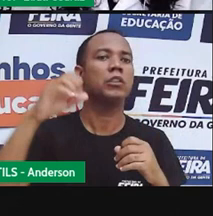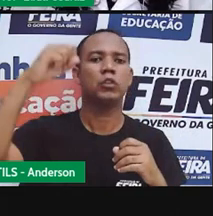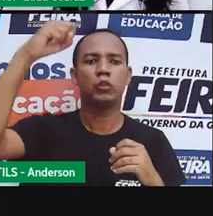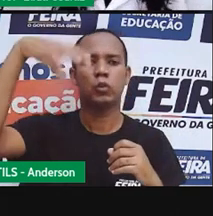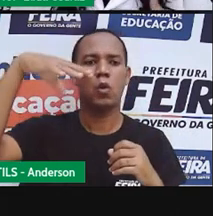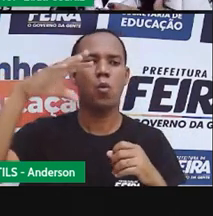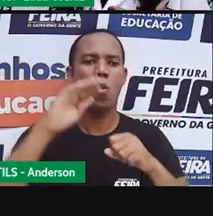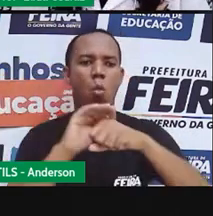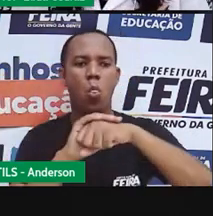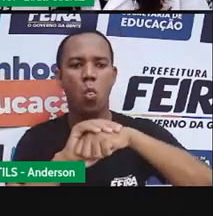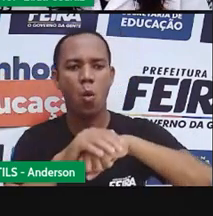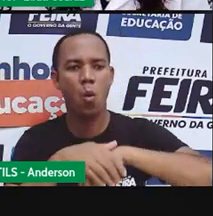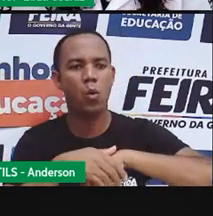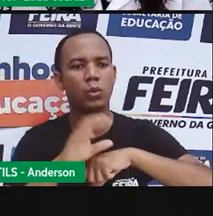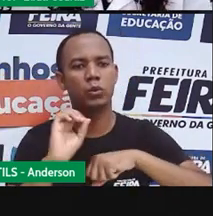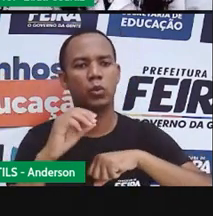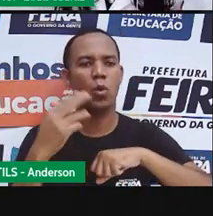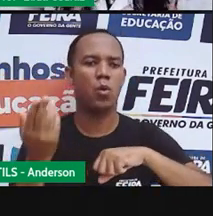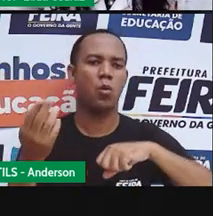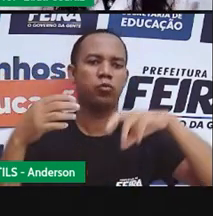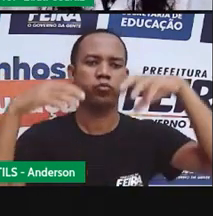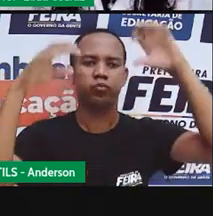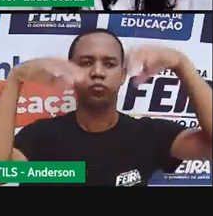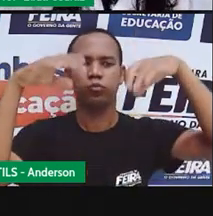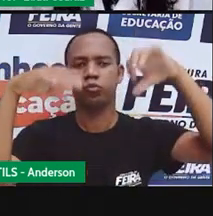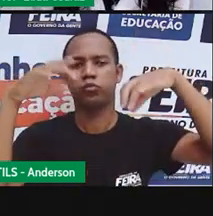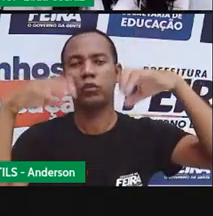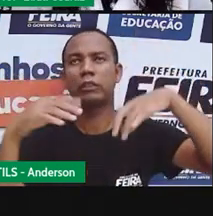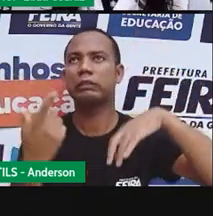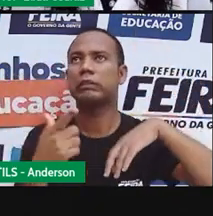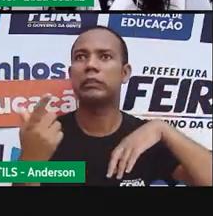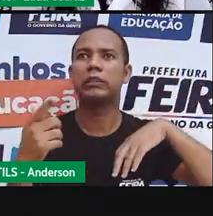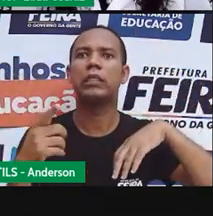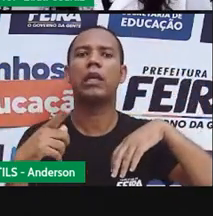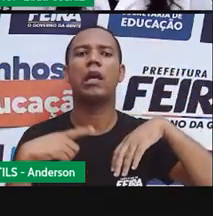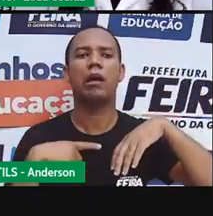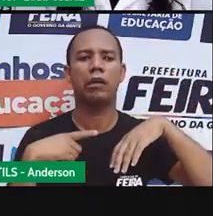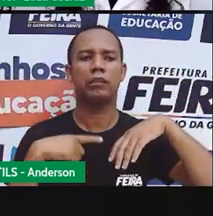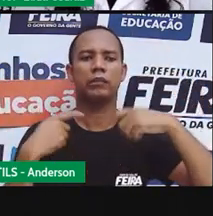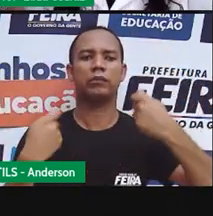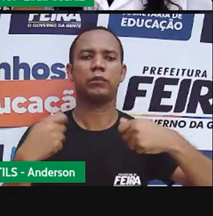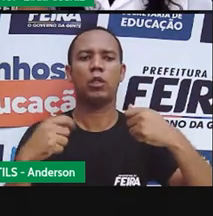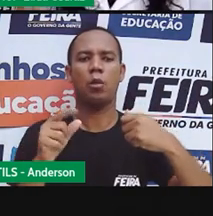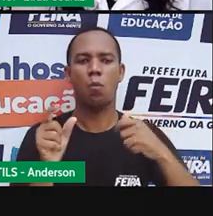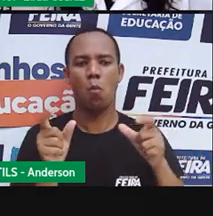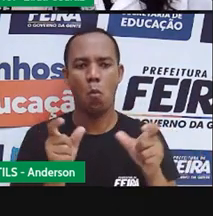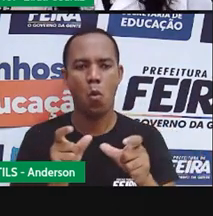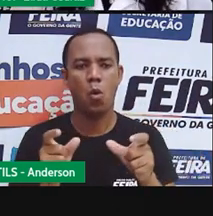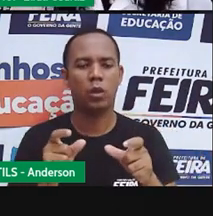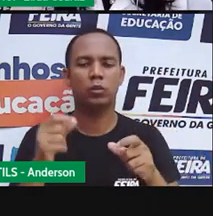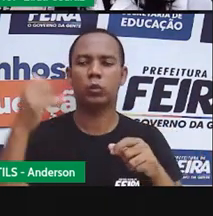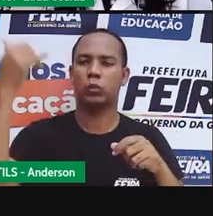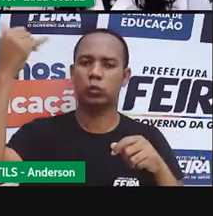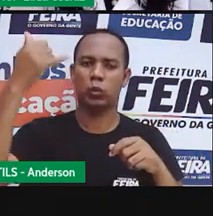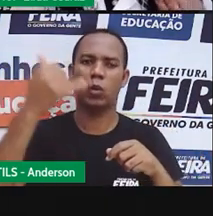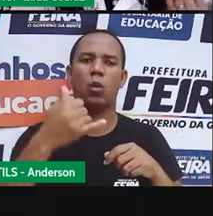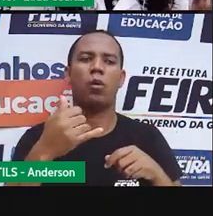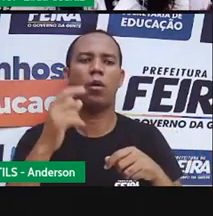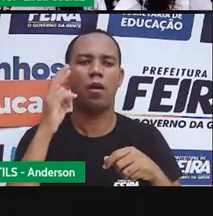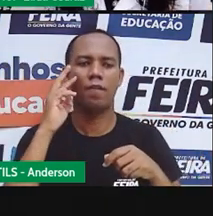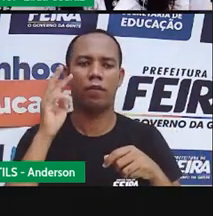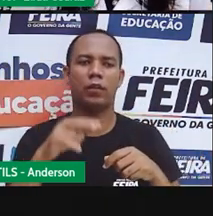à noite, ou em períodos de grande chuva, onde nós temos pouca radioação solar